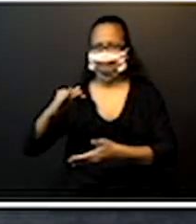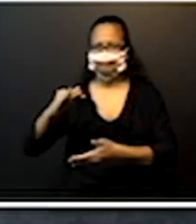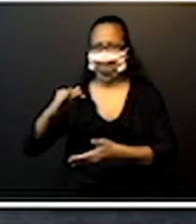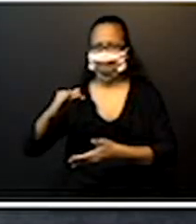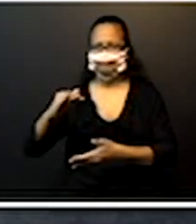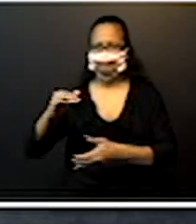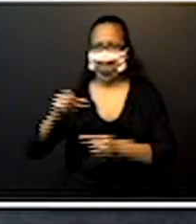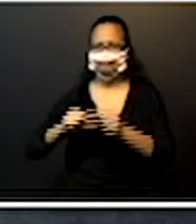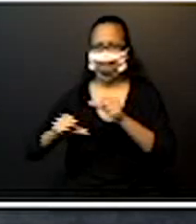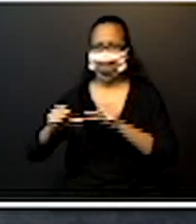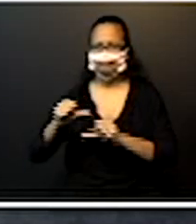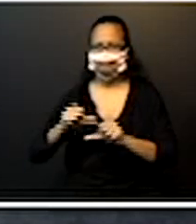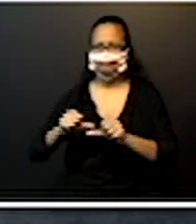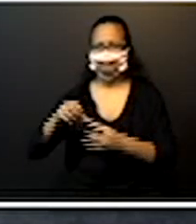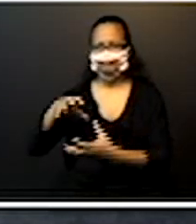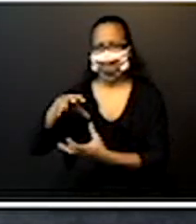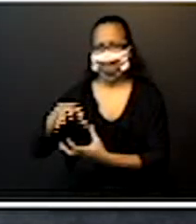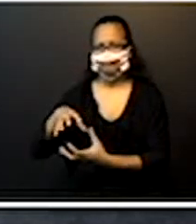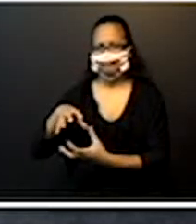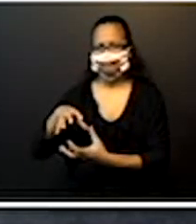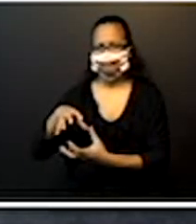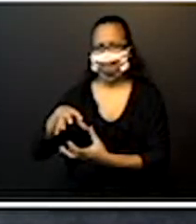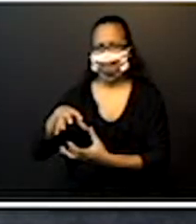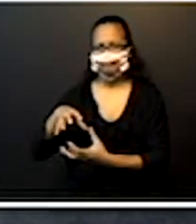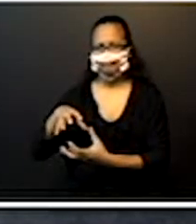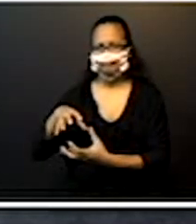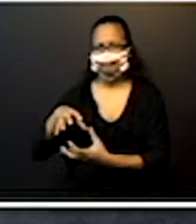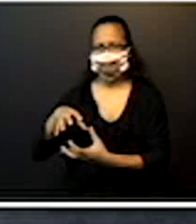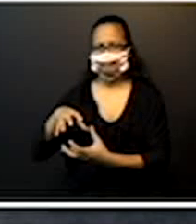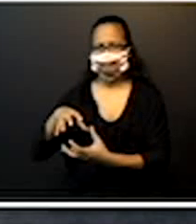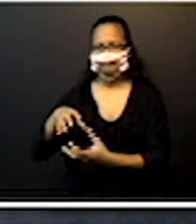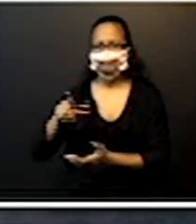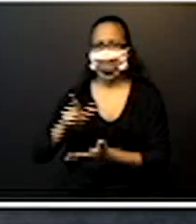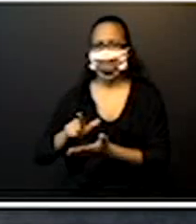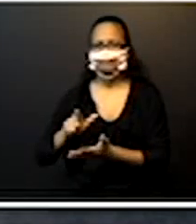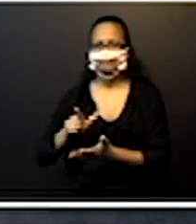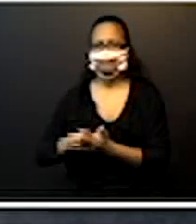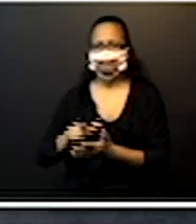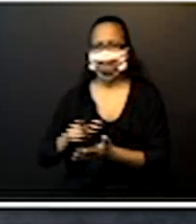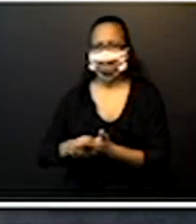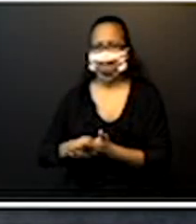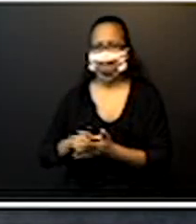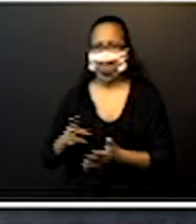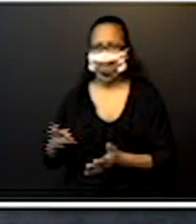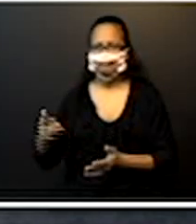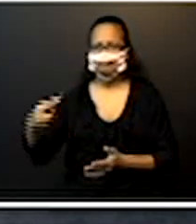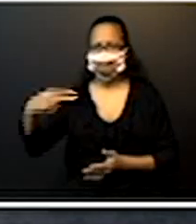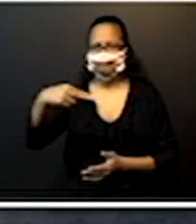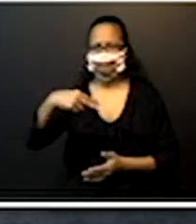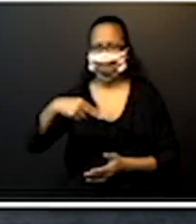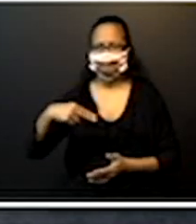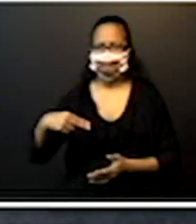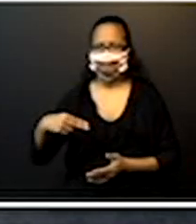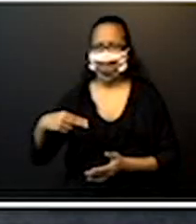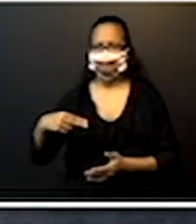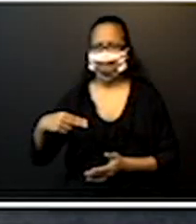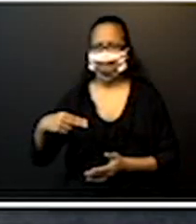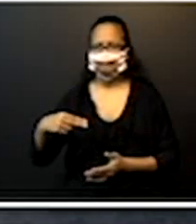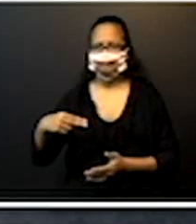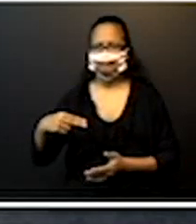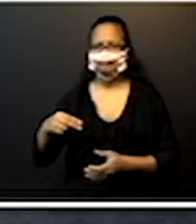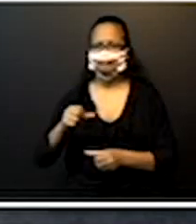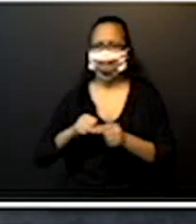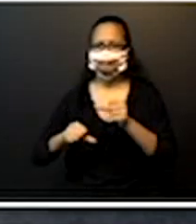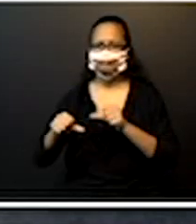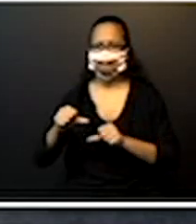o cubo e pegar um papel recortado para substituir a plaquinha de cem, de